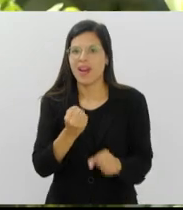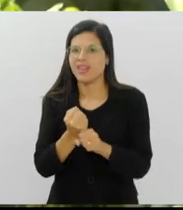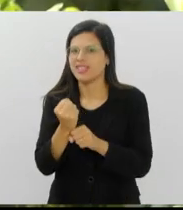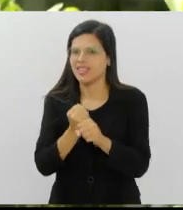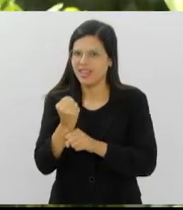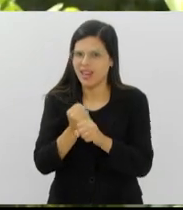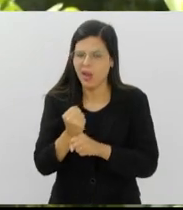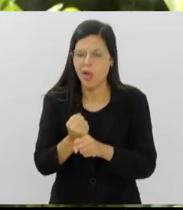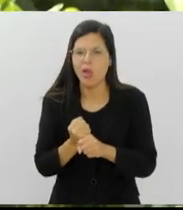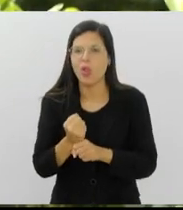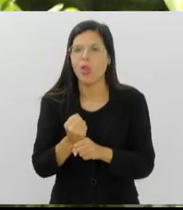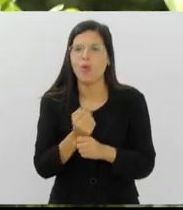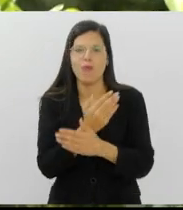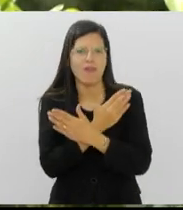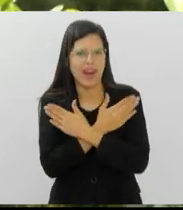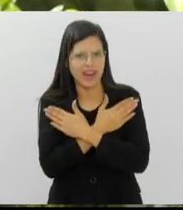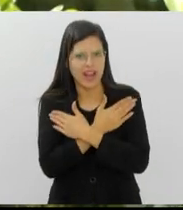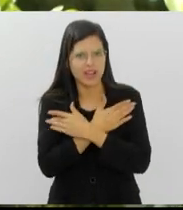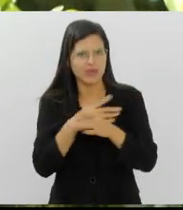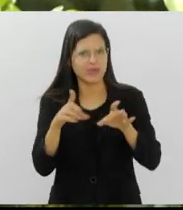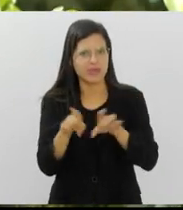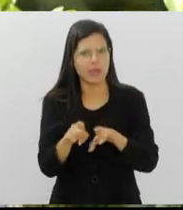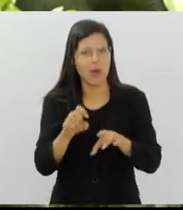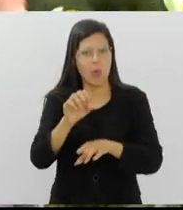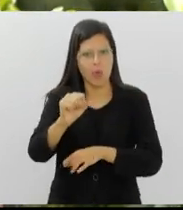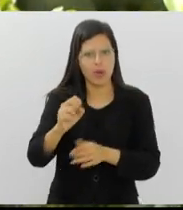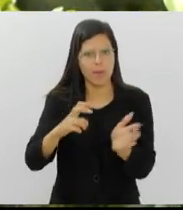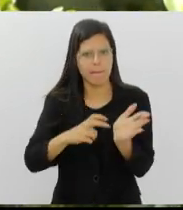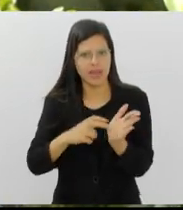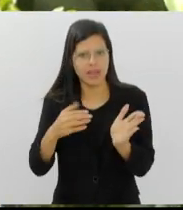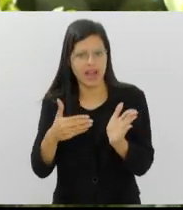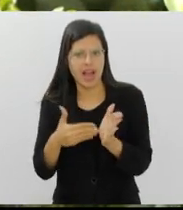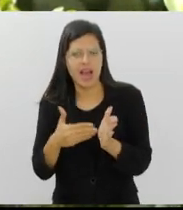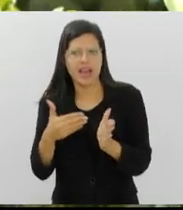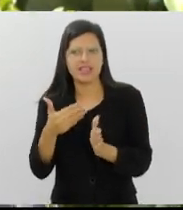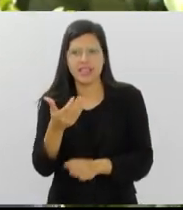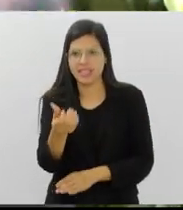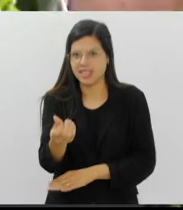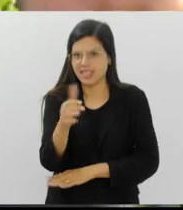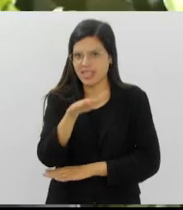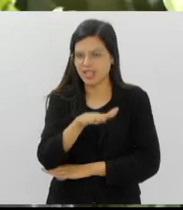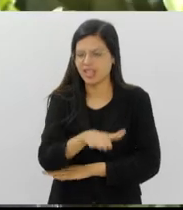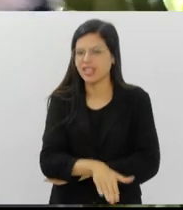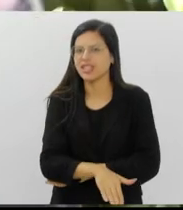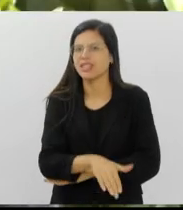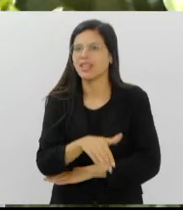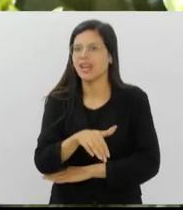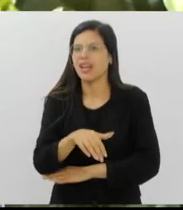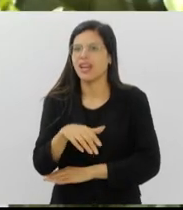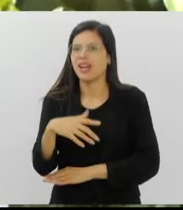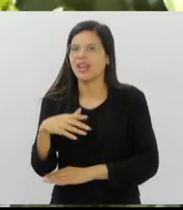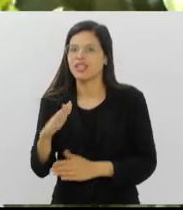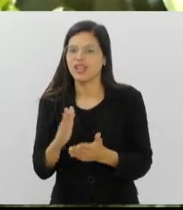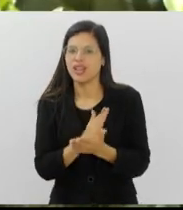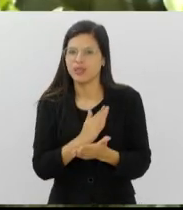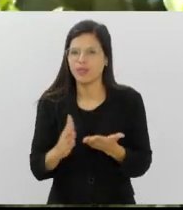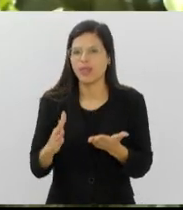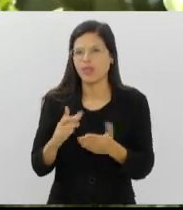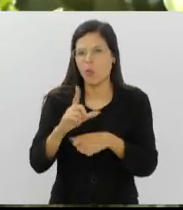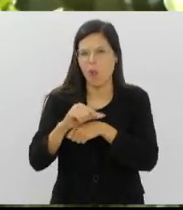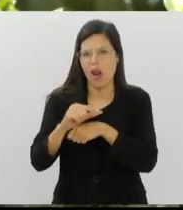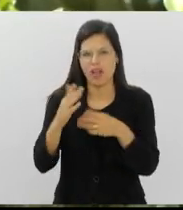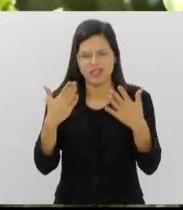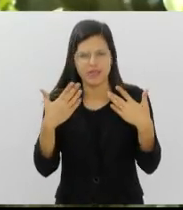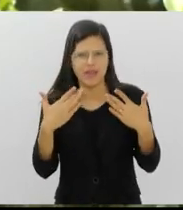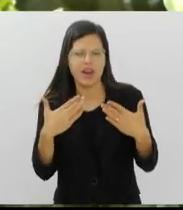todos os dias, feriados principalmente, de 8 da manhã às 18, todos os dias, horário de verão tem uma extensão, às vezes a gente começa um